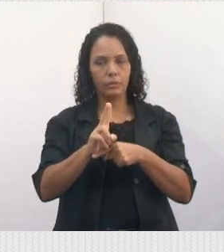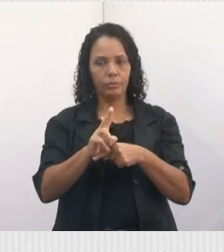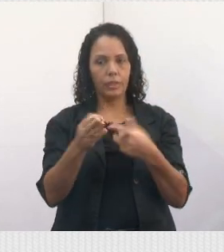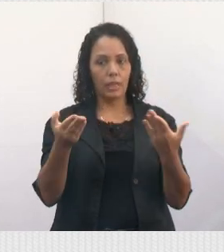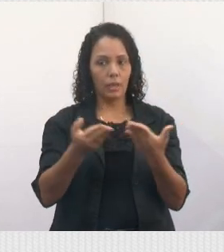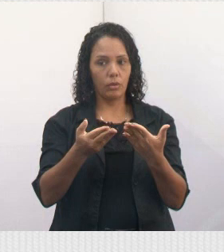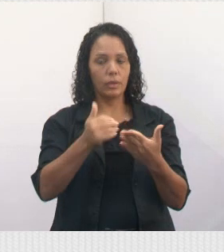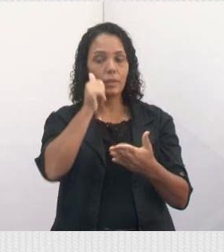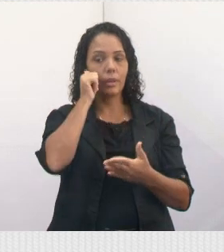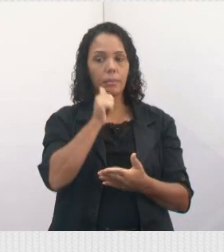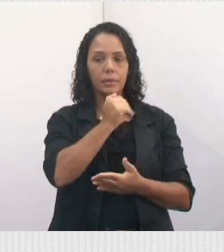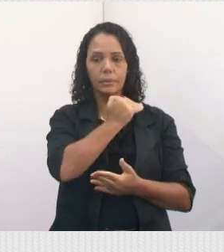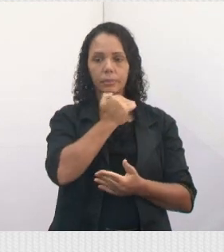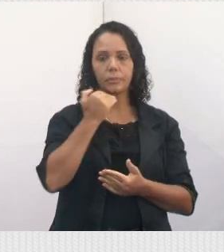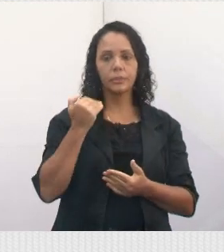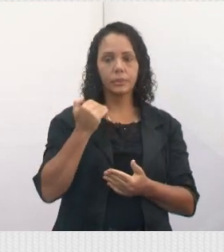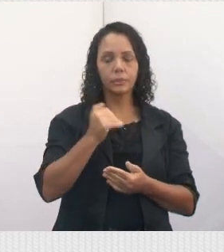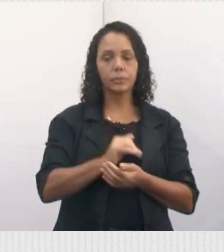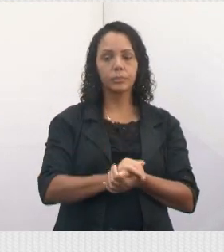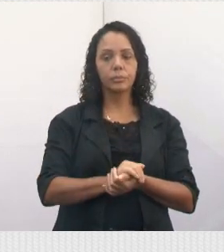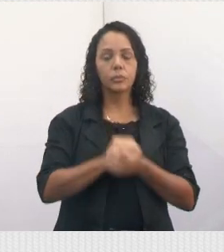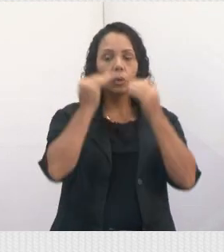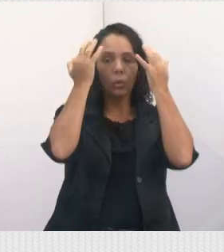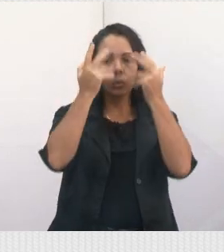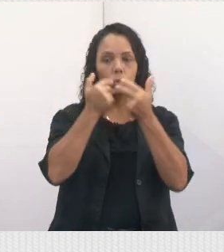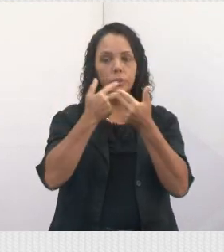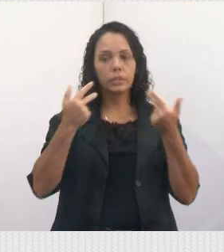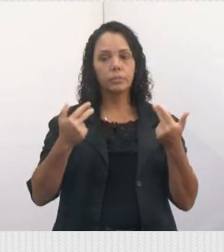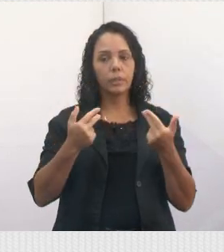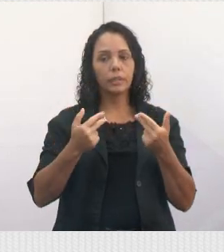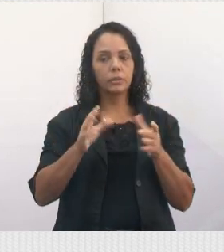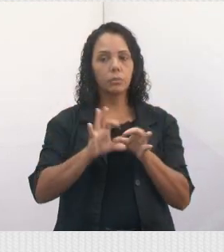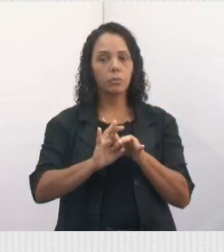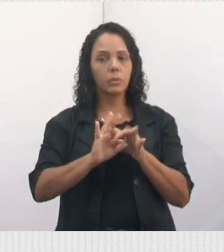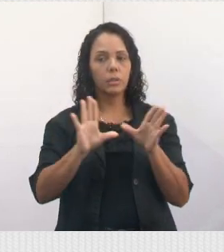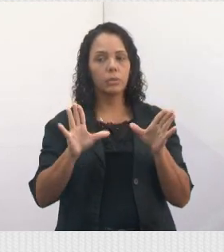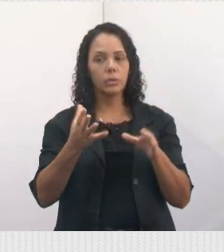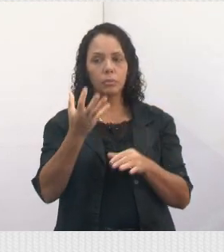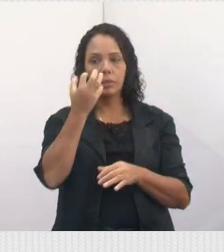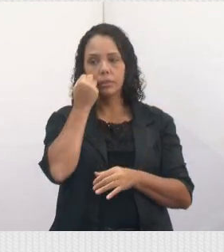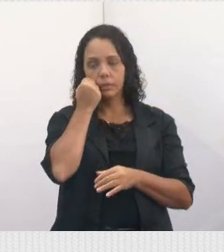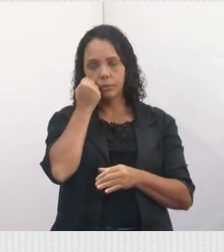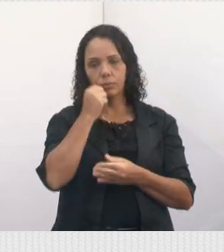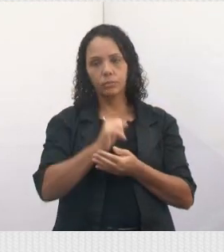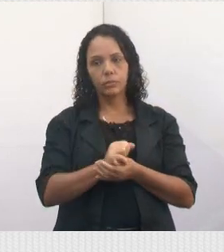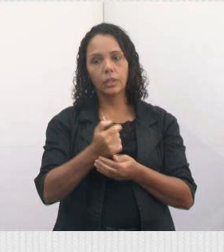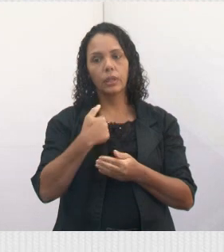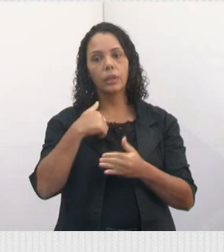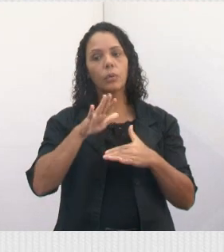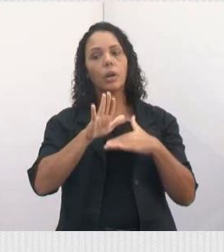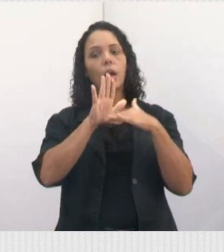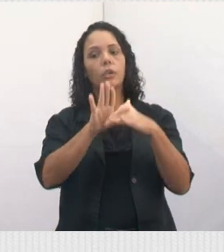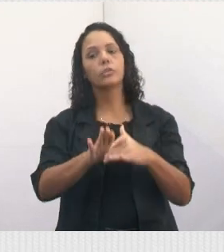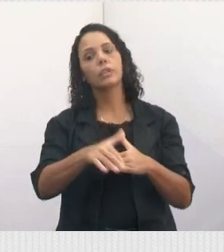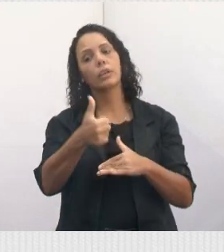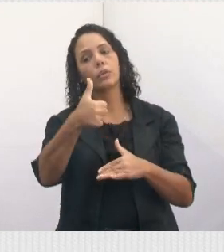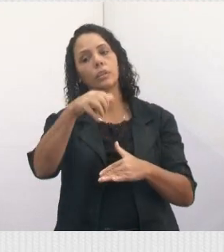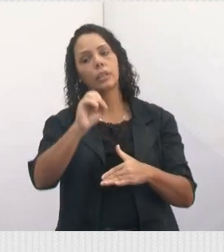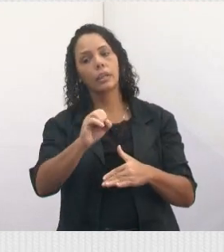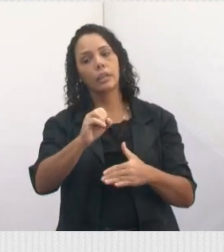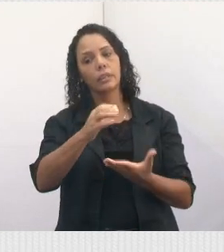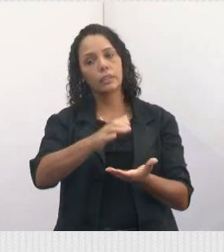Bete Oficial de Justiça. Os animais estão para adoção. Eu colaborei com 10 sacos de ração que eu levei, né,